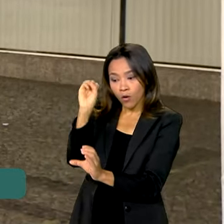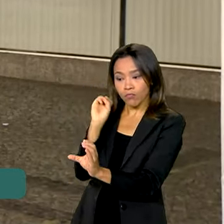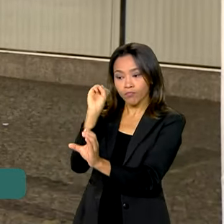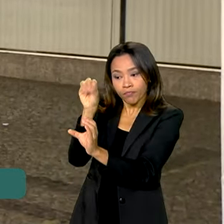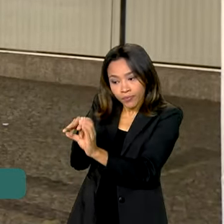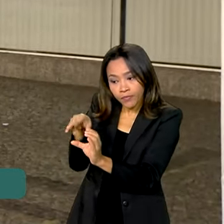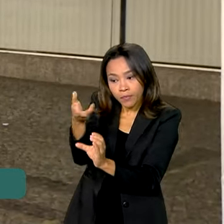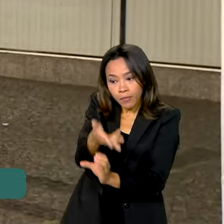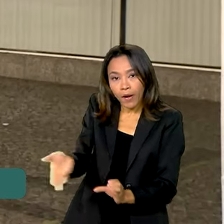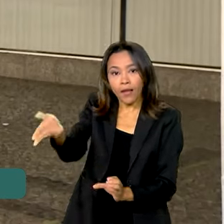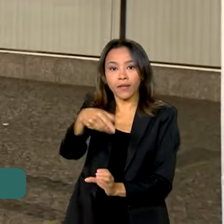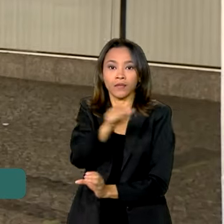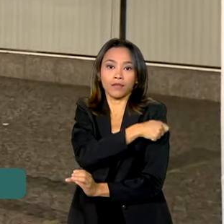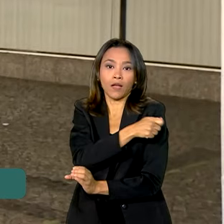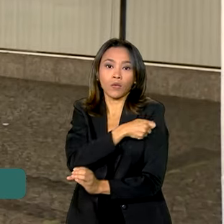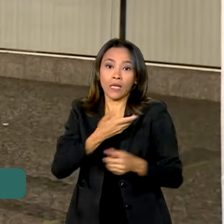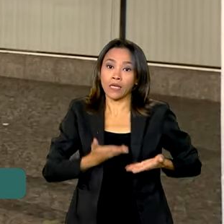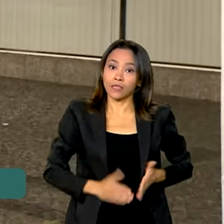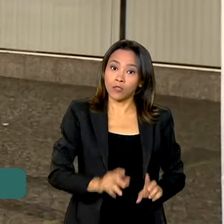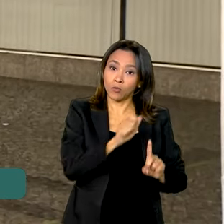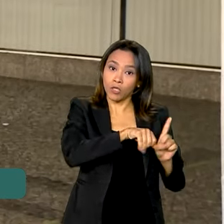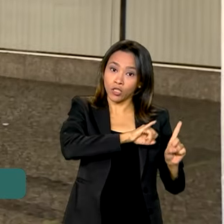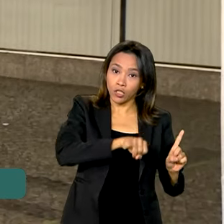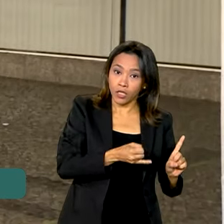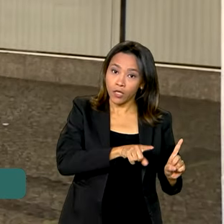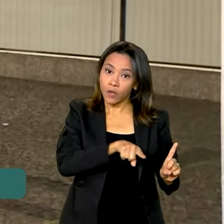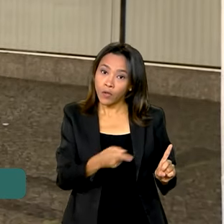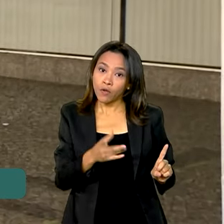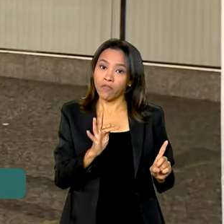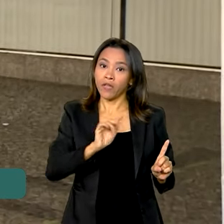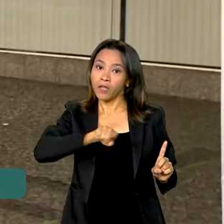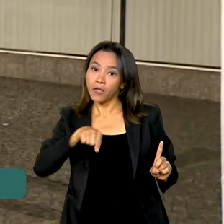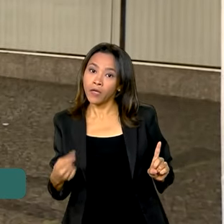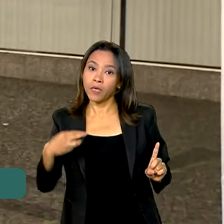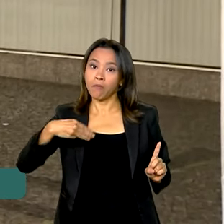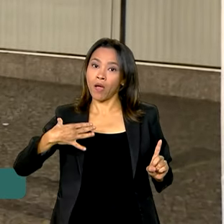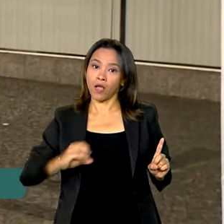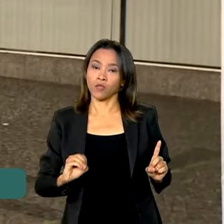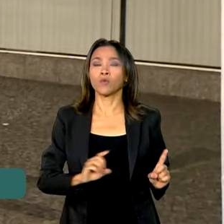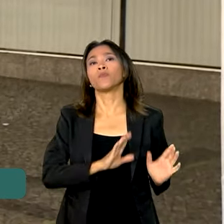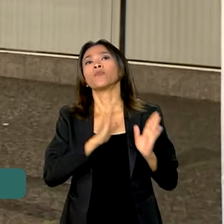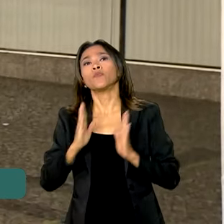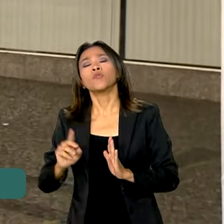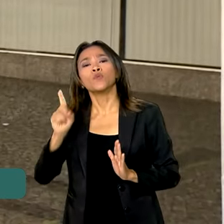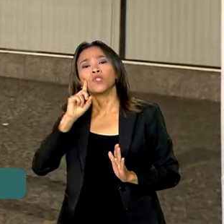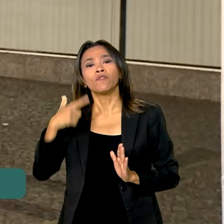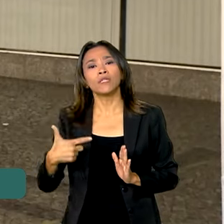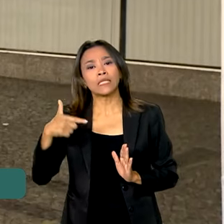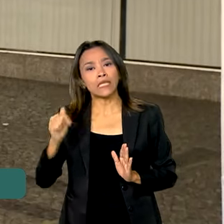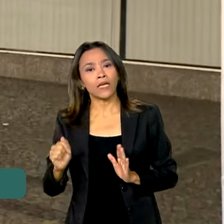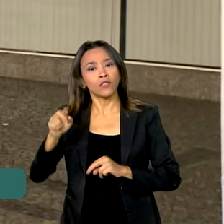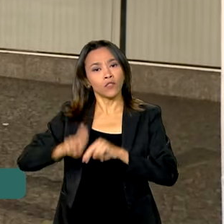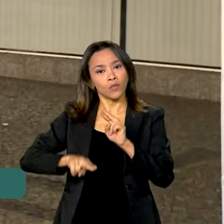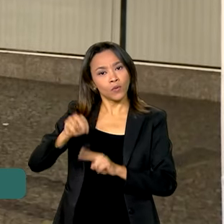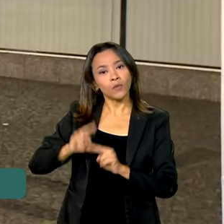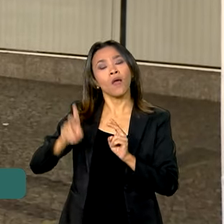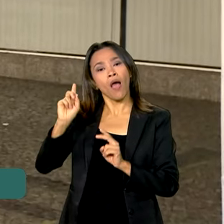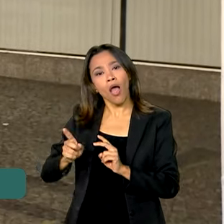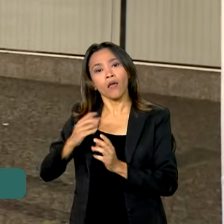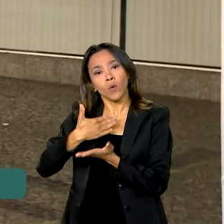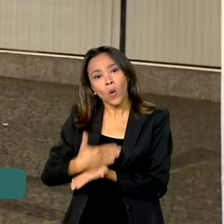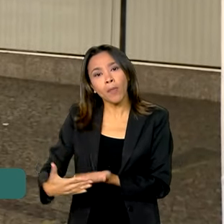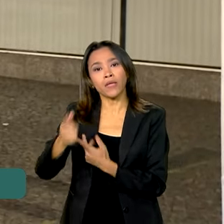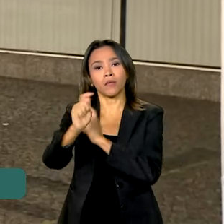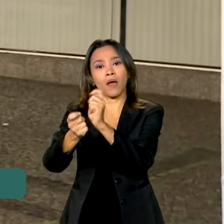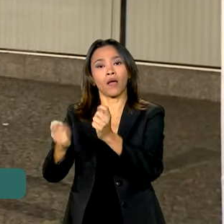para os estudantes nascidos em janeiro, fevereiro e março. No dia 27 de junho, é a vez do pagamento do benefício aos estudantes